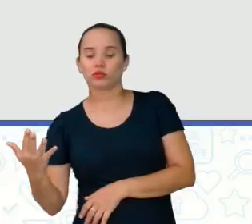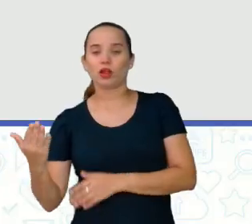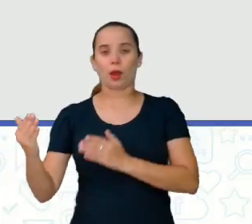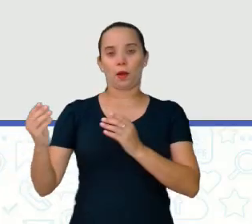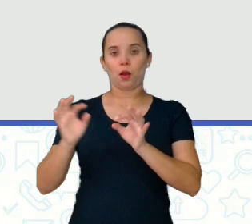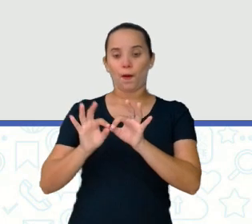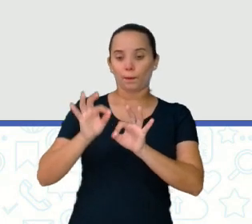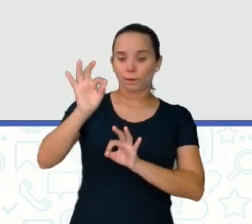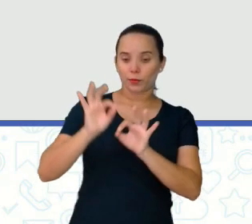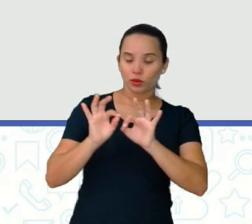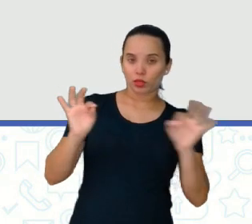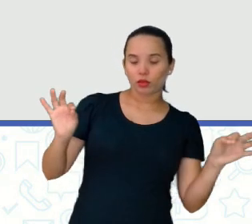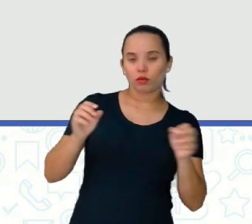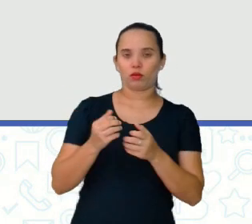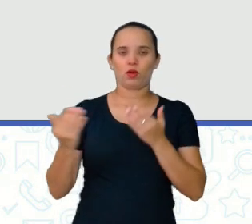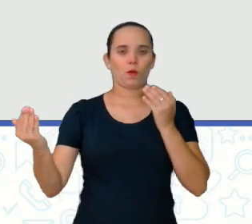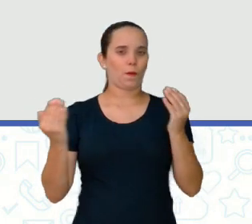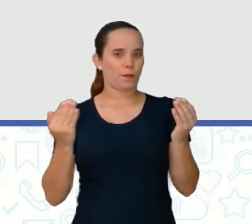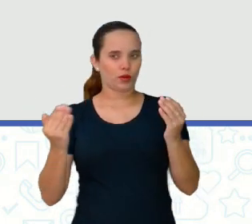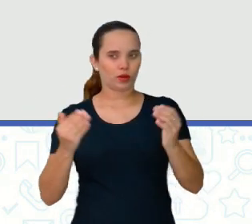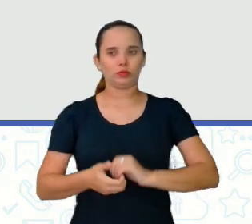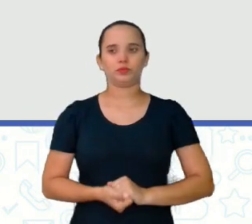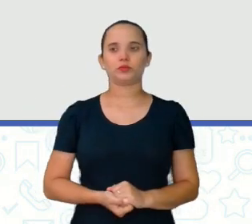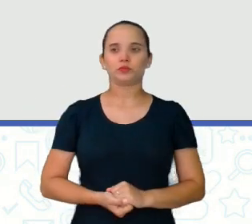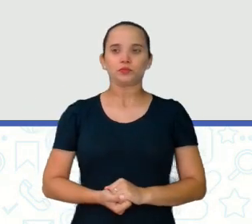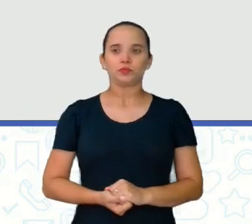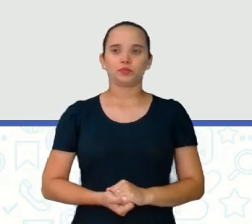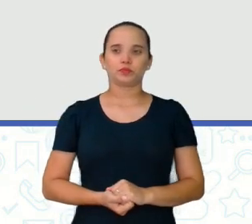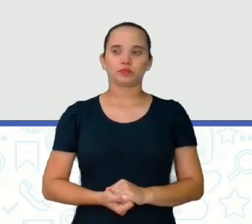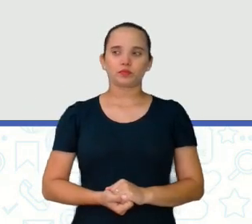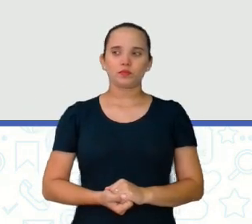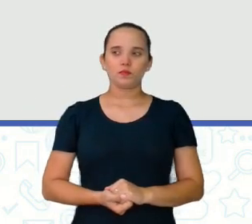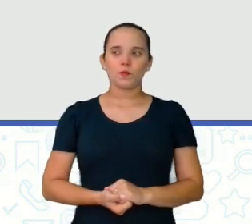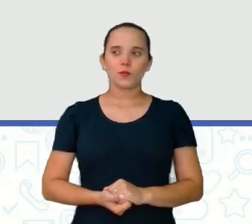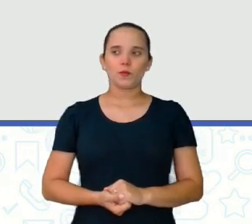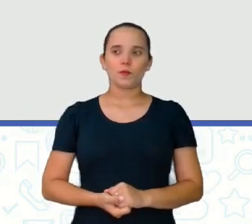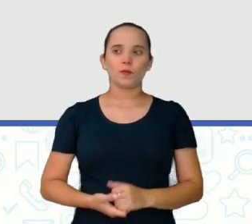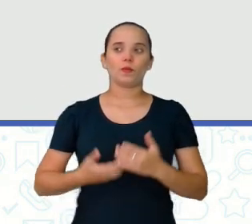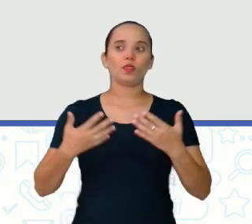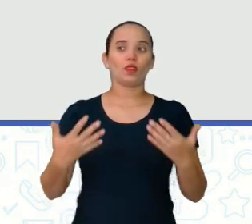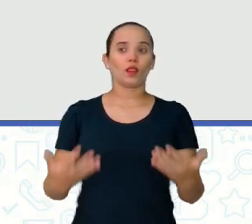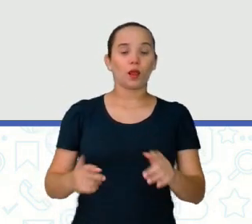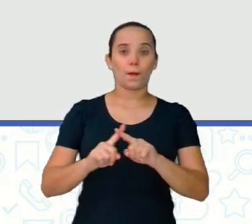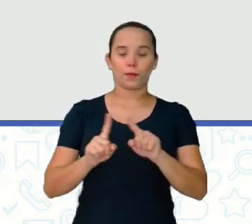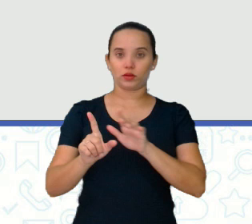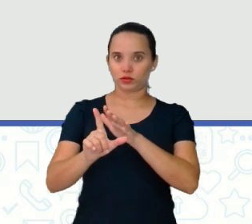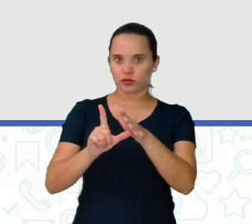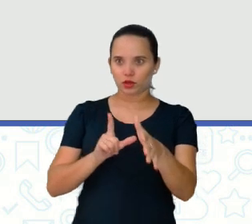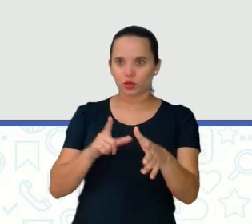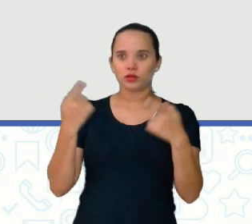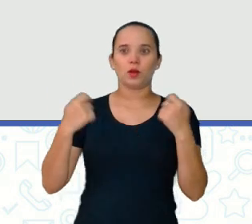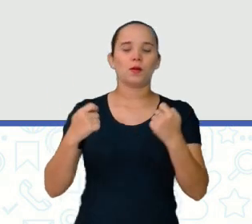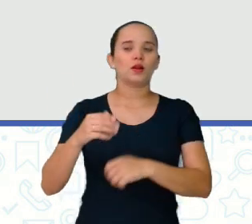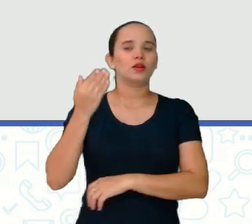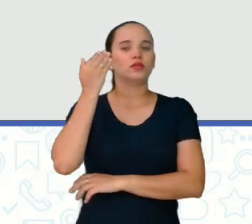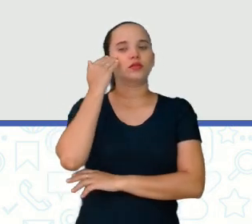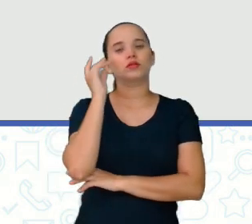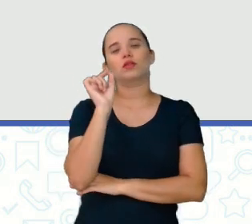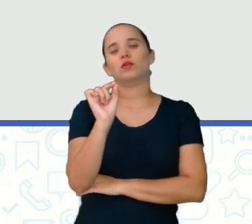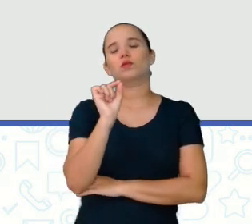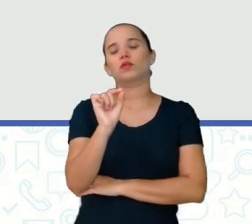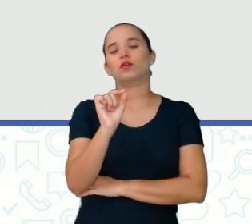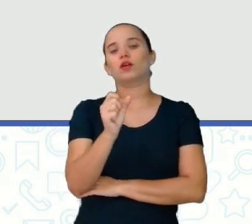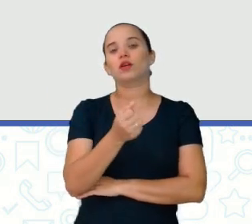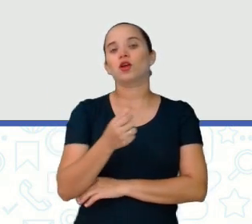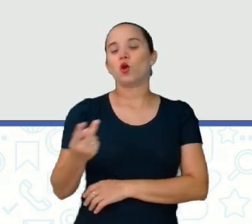porque eu enumerei. Ah, mas primeiro eu vou ver o quê? Os dois aquários têm